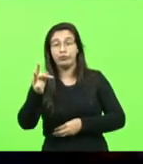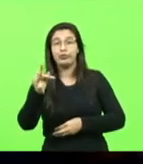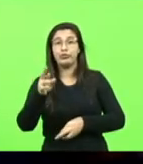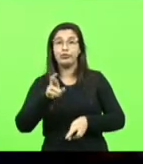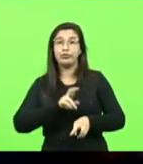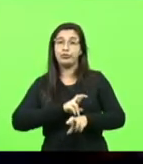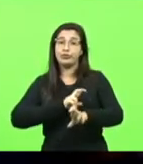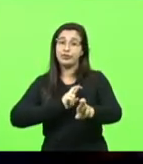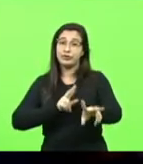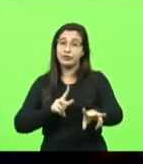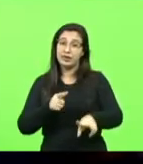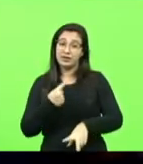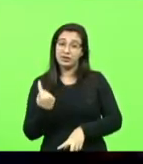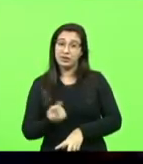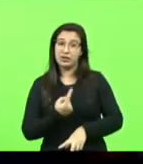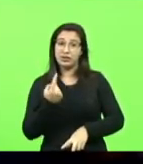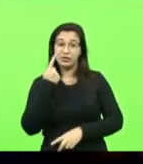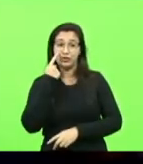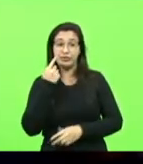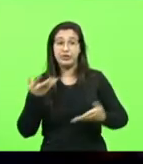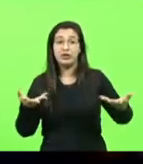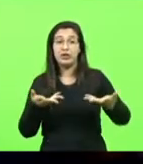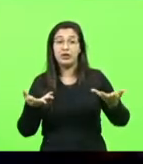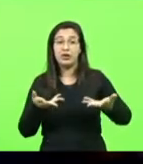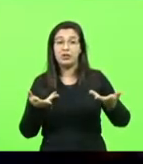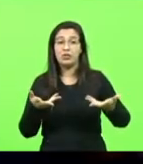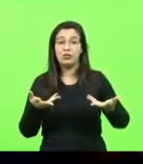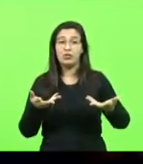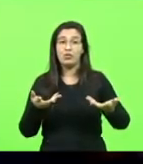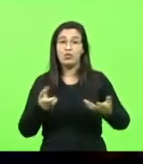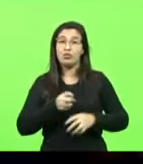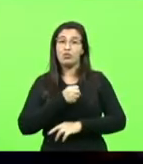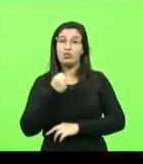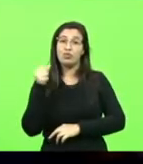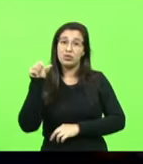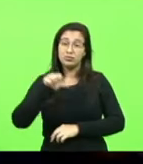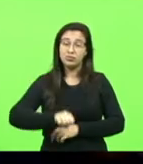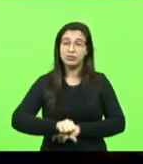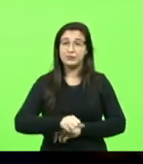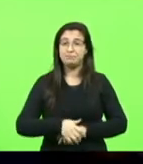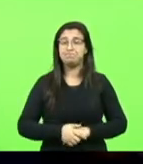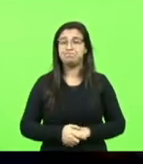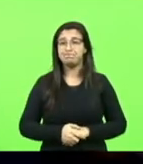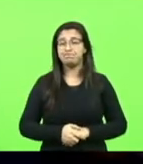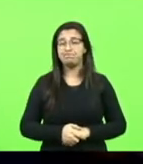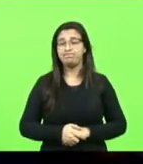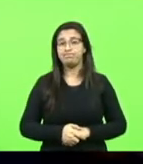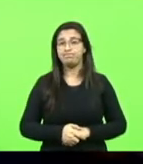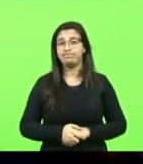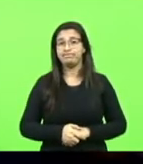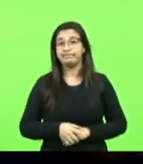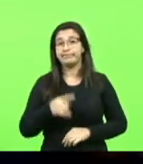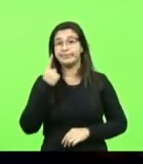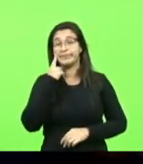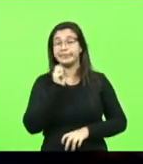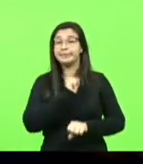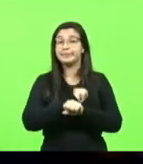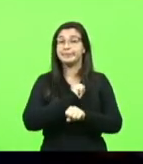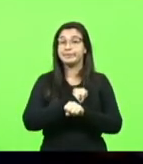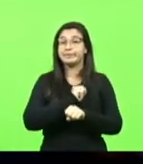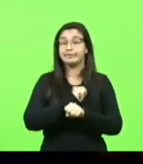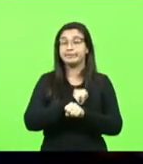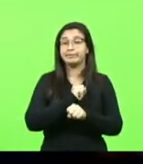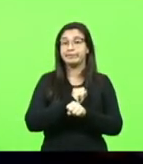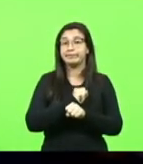que nós estamos presenciando atualmente. E esperar que Santa Catarina seja um Estado